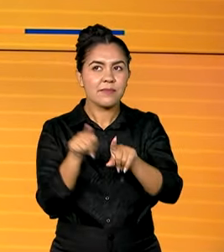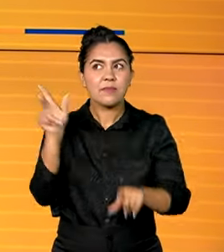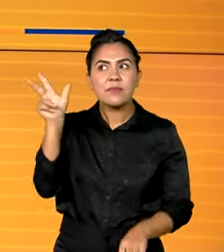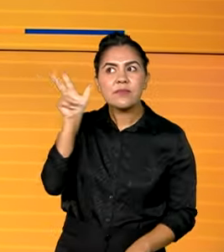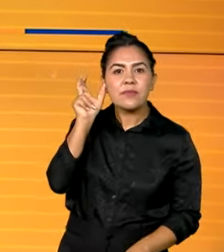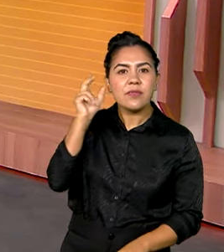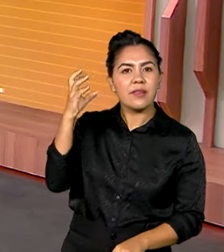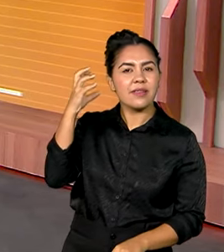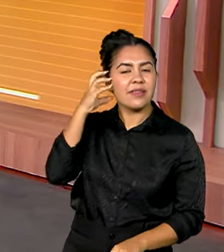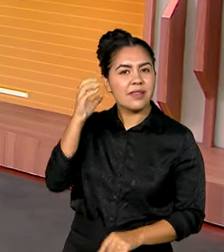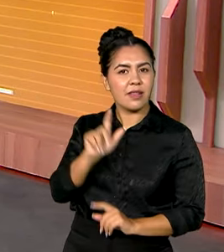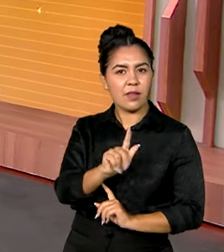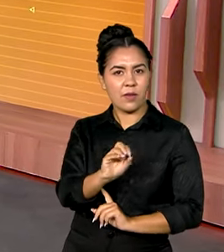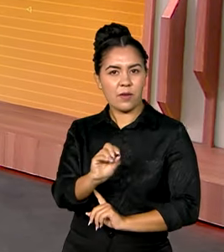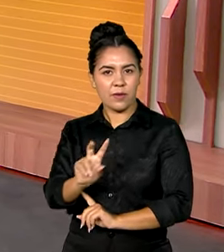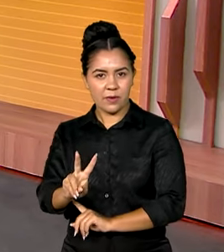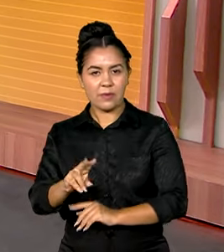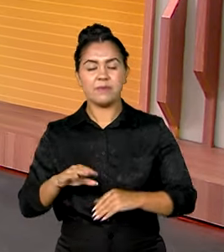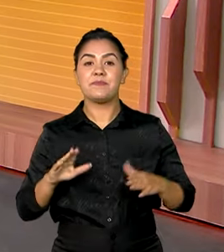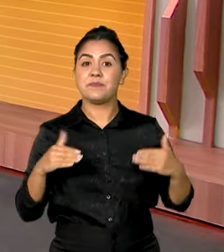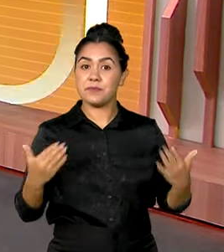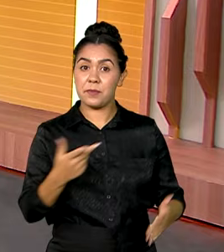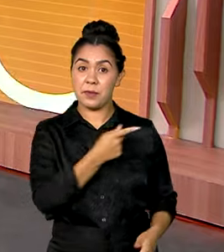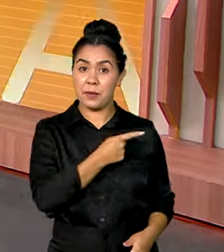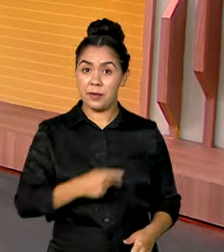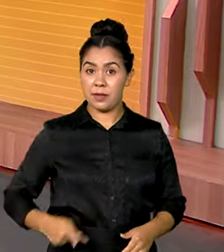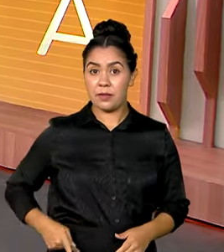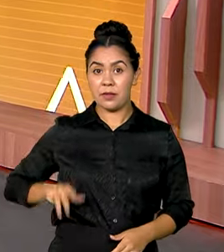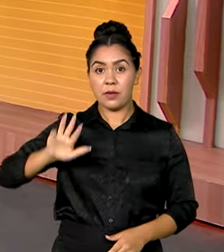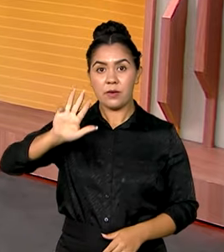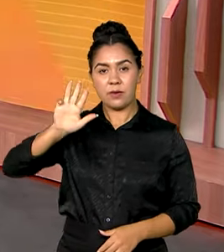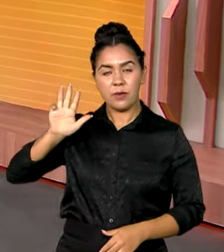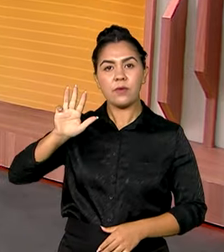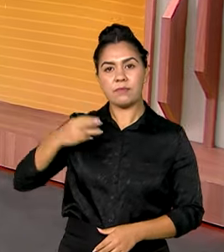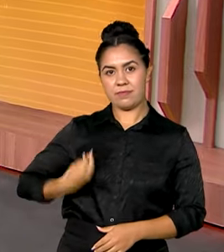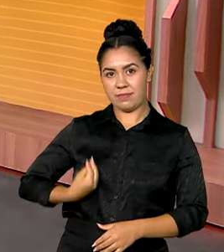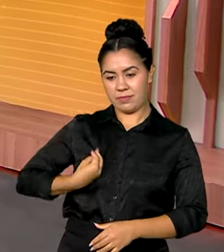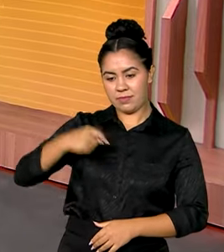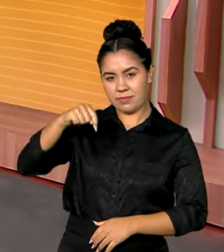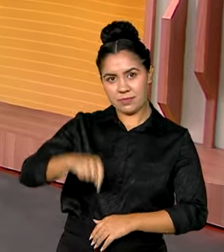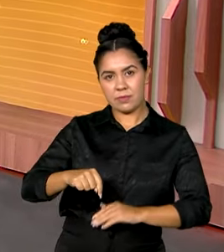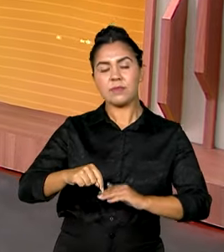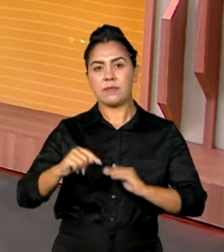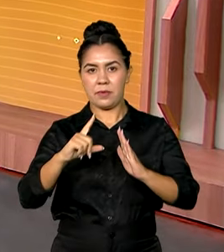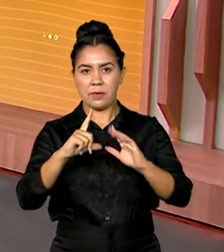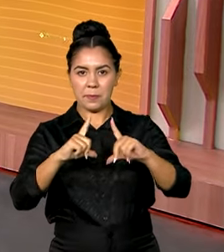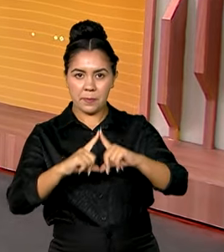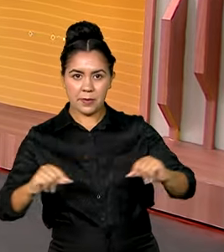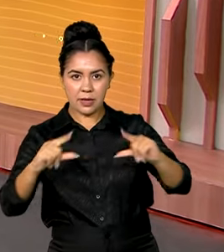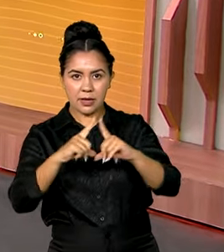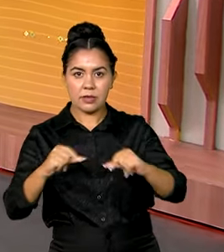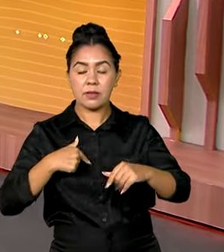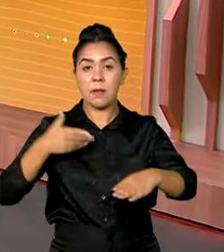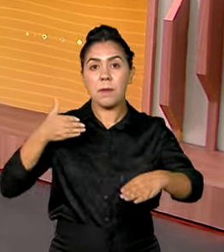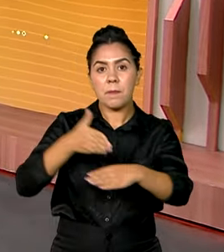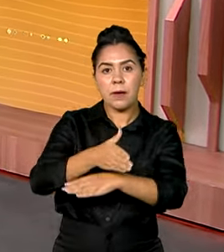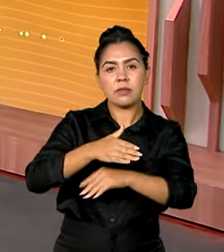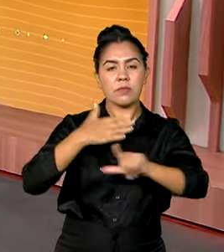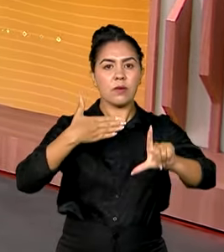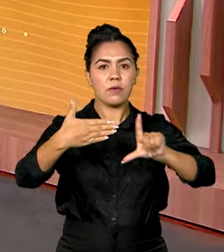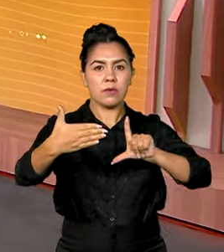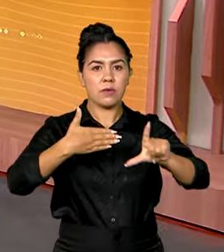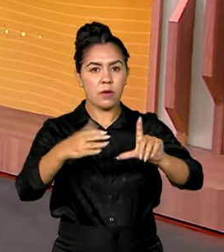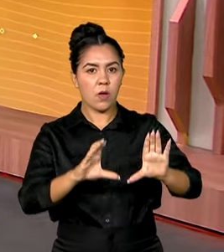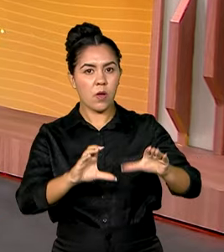Rádio GOV. O presidente Lula participou daqui de Brasília por videoconferência da reunião de líderes da cúpula